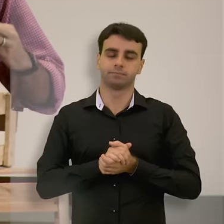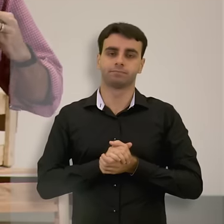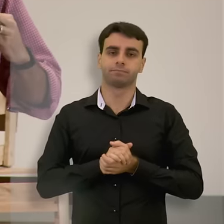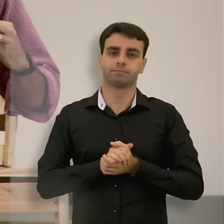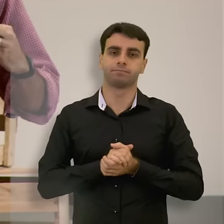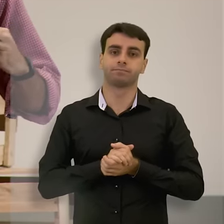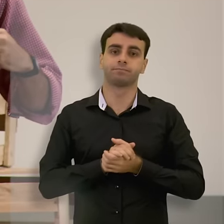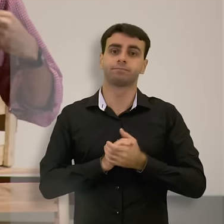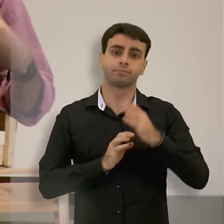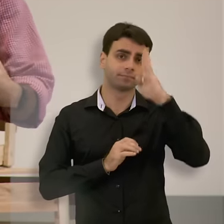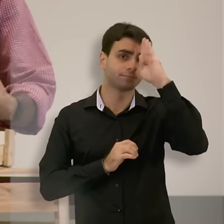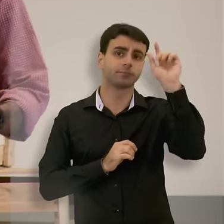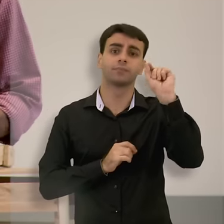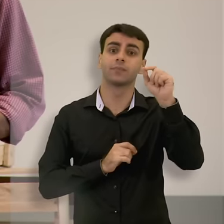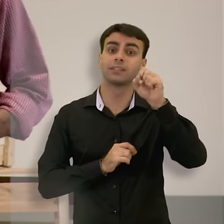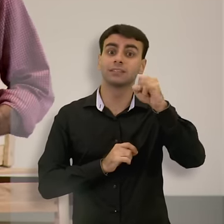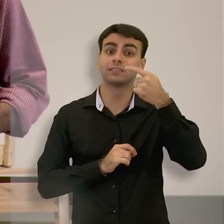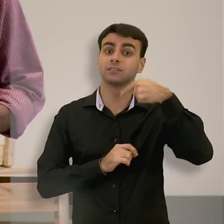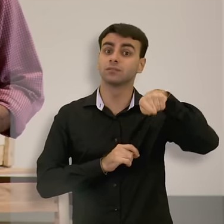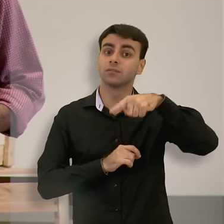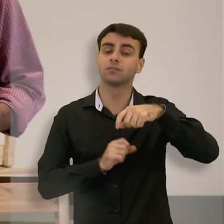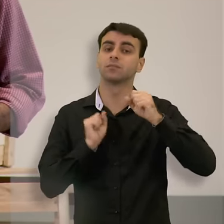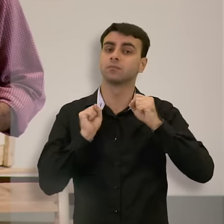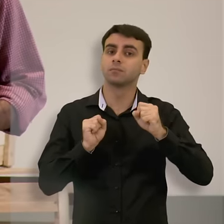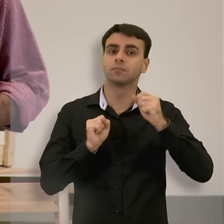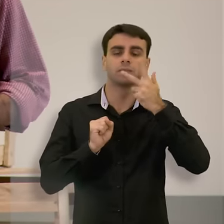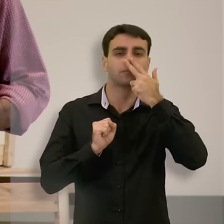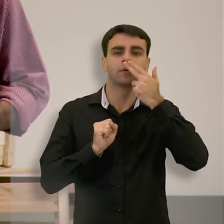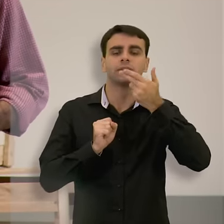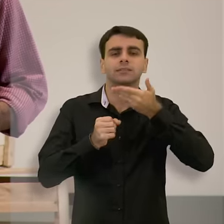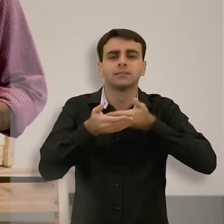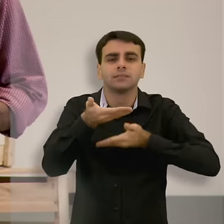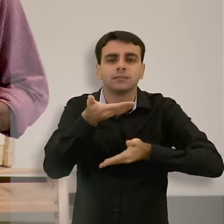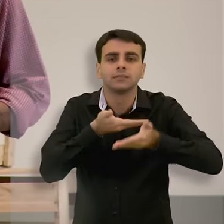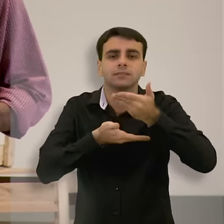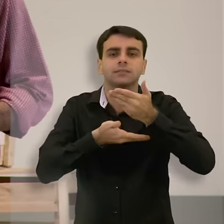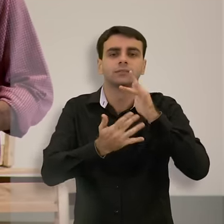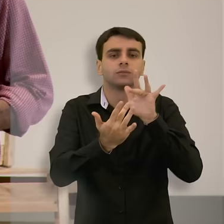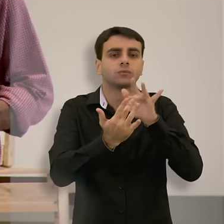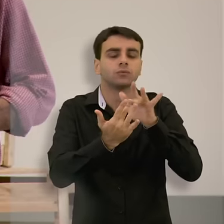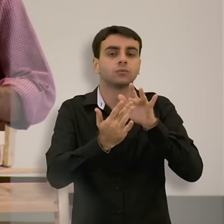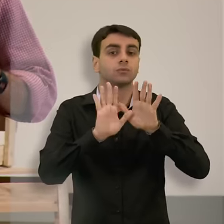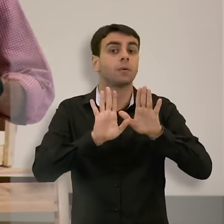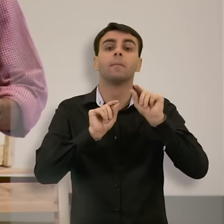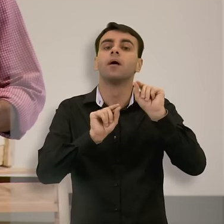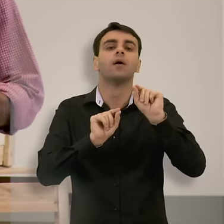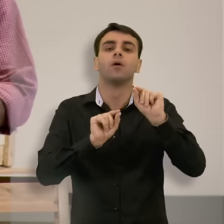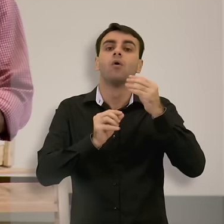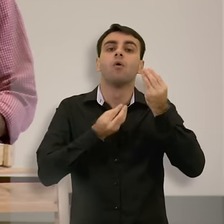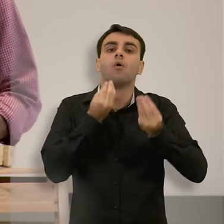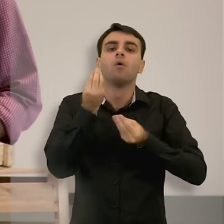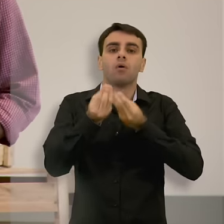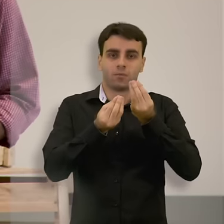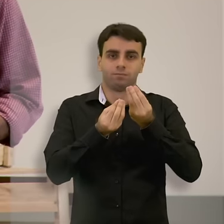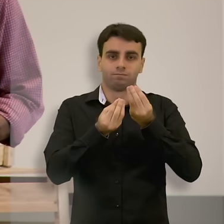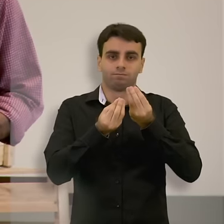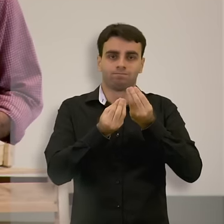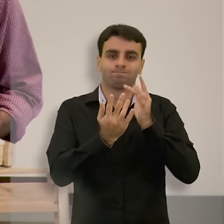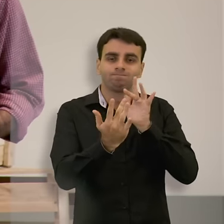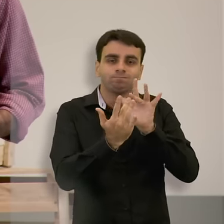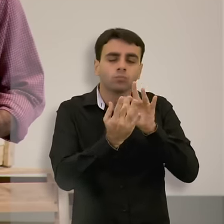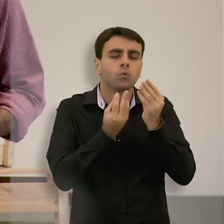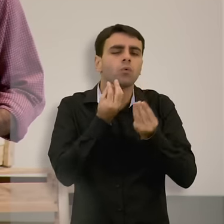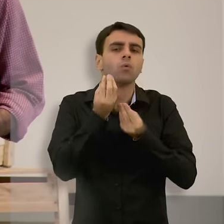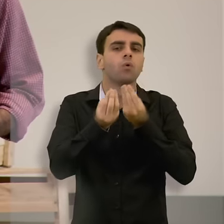A questão não é se nós devemos nos envolver emocionalmente enquanto profissionais, mas como nós devemos nos